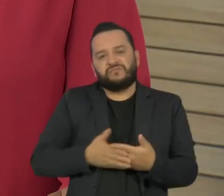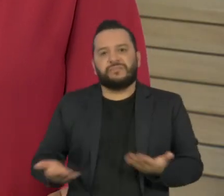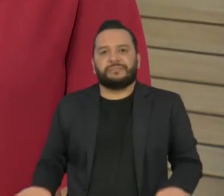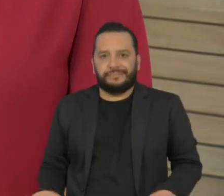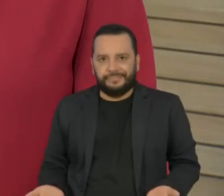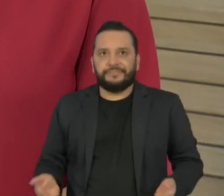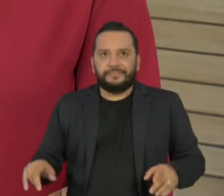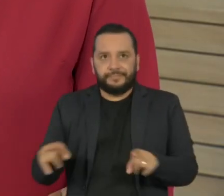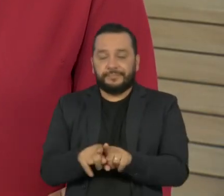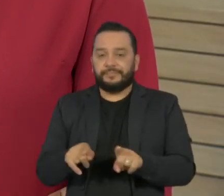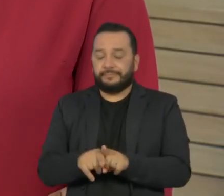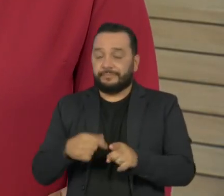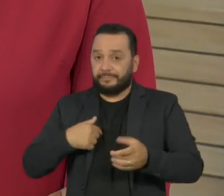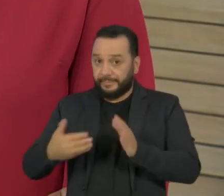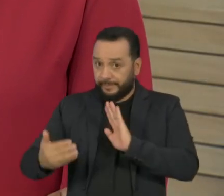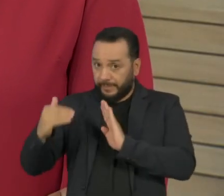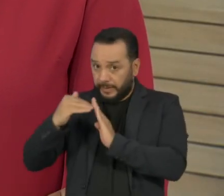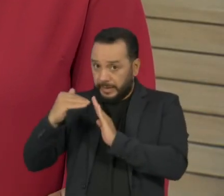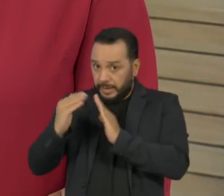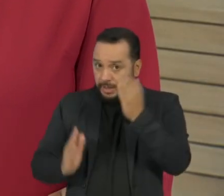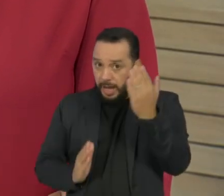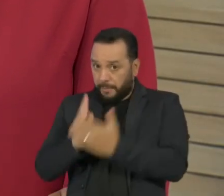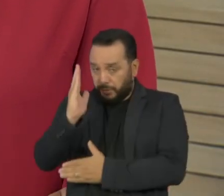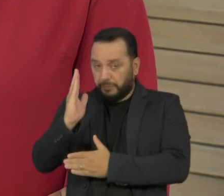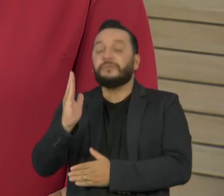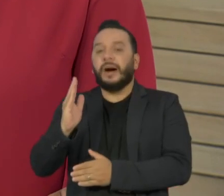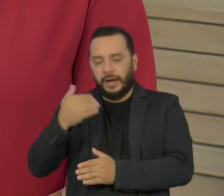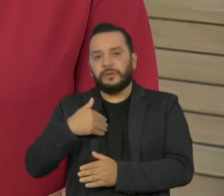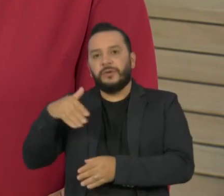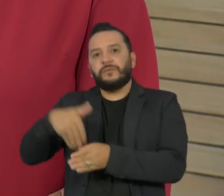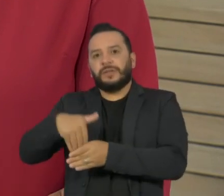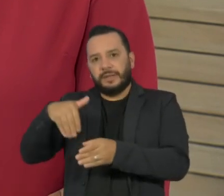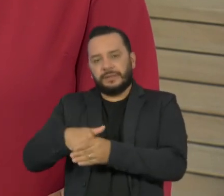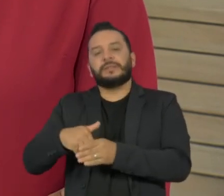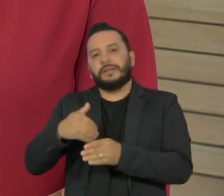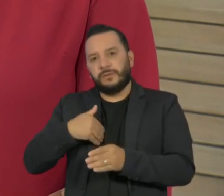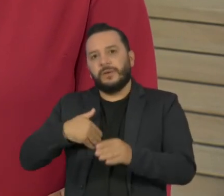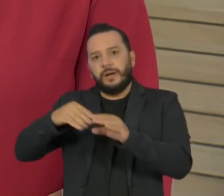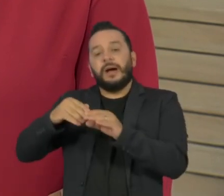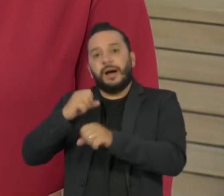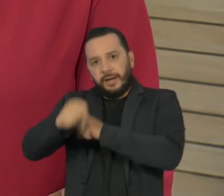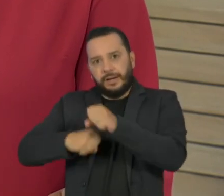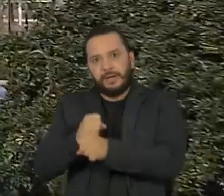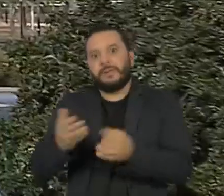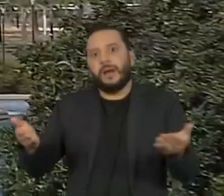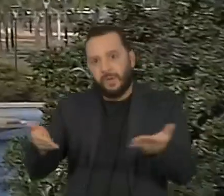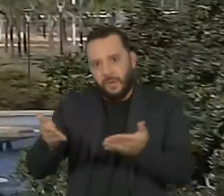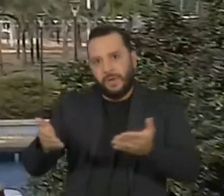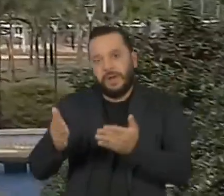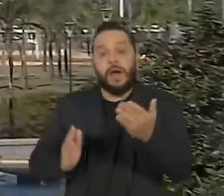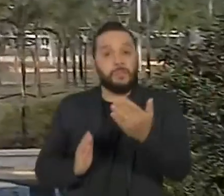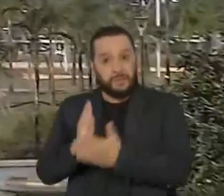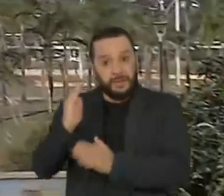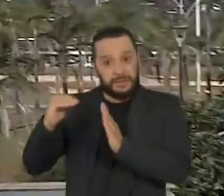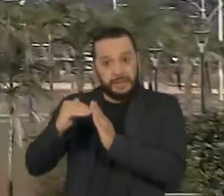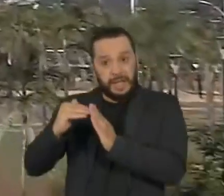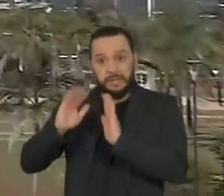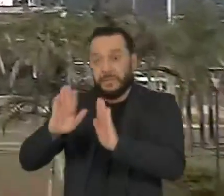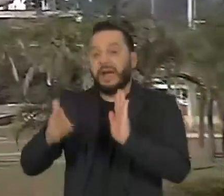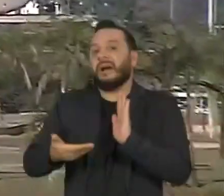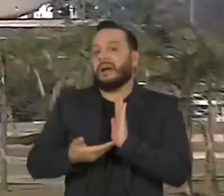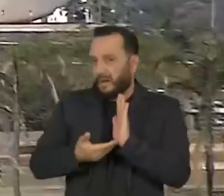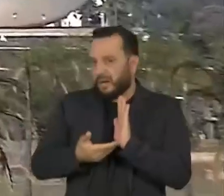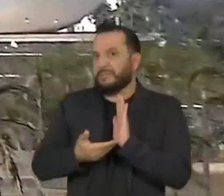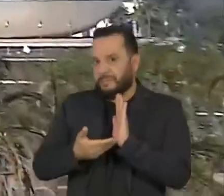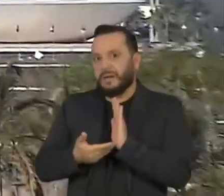Aprovado pelo Senado, o adiamento das eleições municipais deste ano emperra na Câmara. A proposta de emenda à